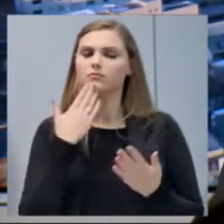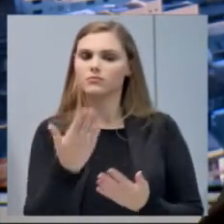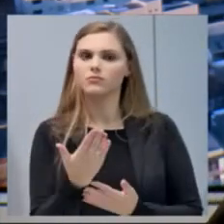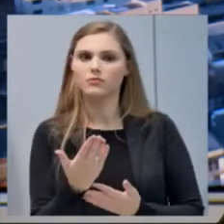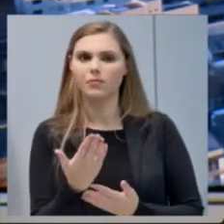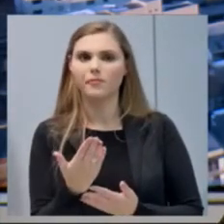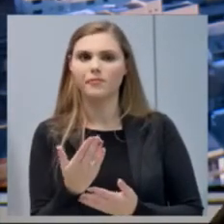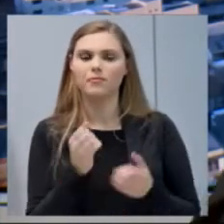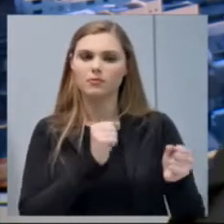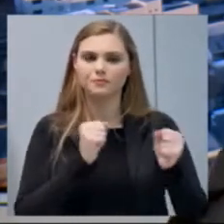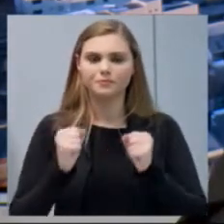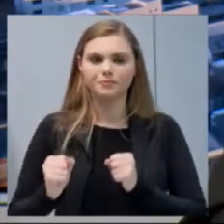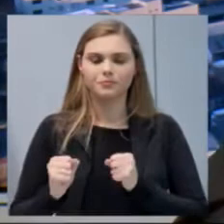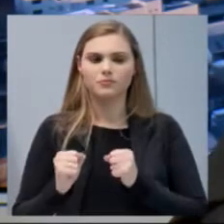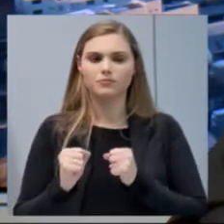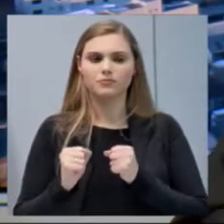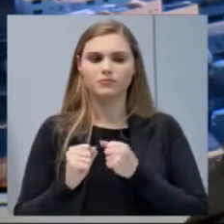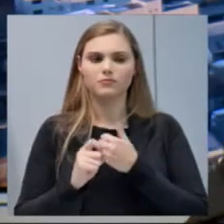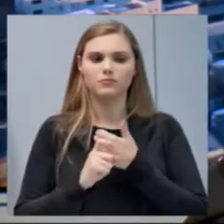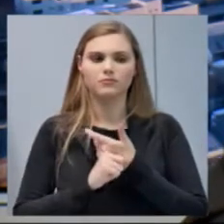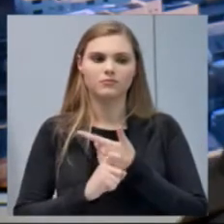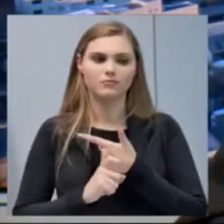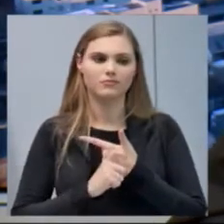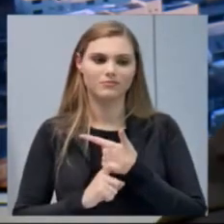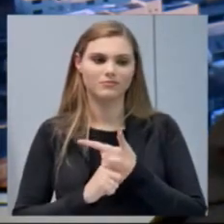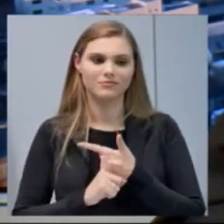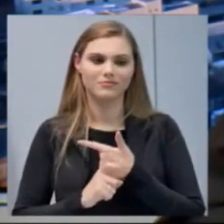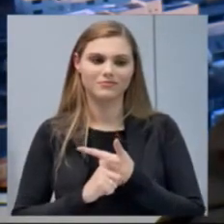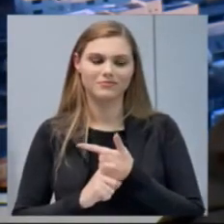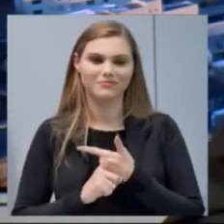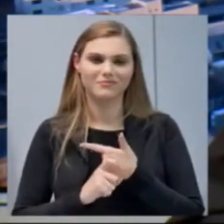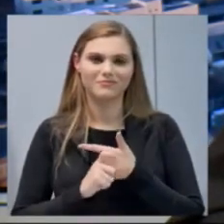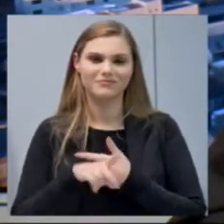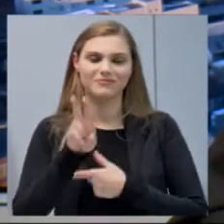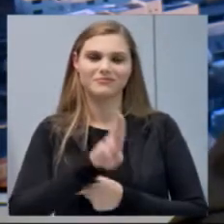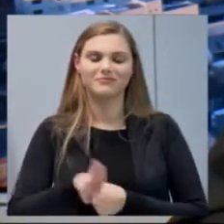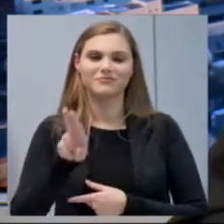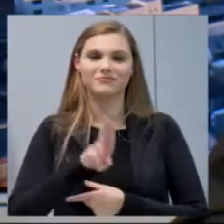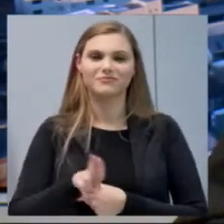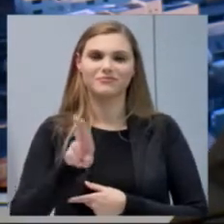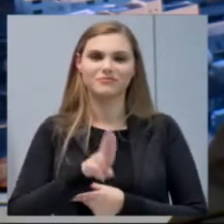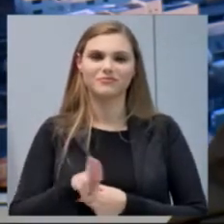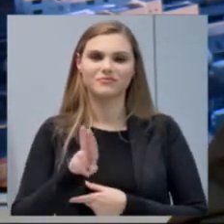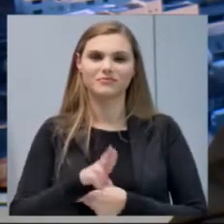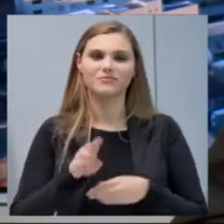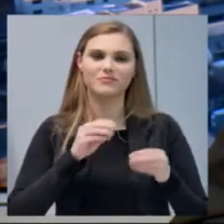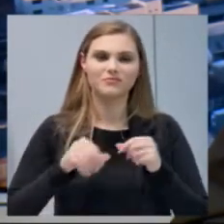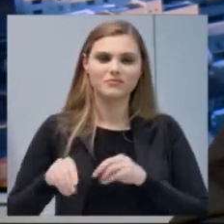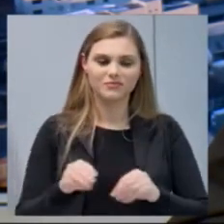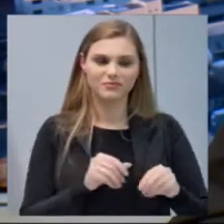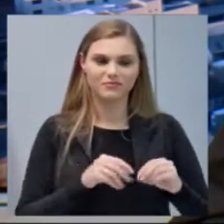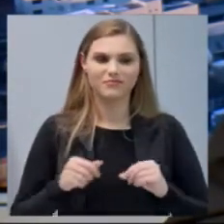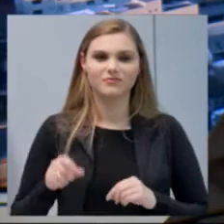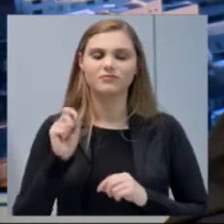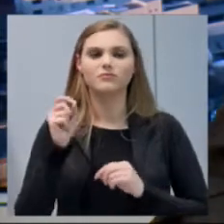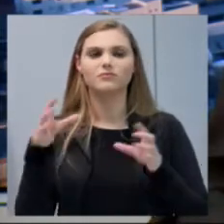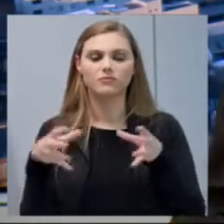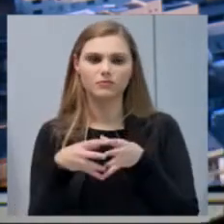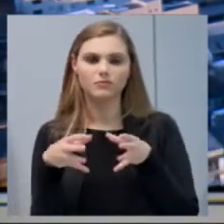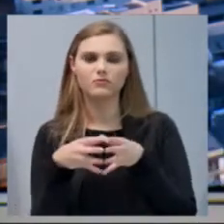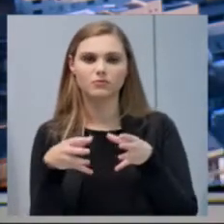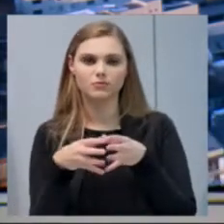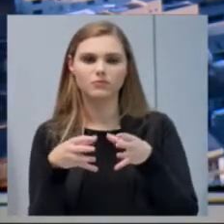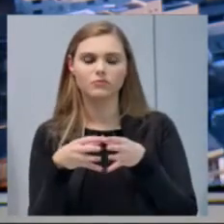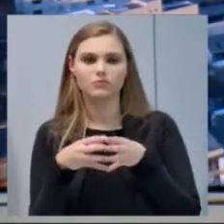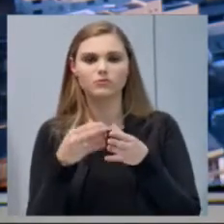ao Poder Executivo da sessão de uso, vereador Arnaldo, de um terreno para que aquele grupo que está sendo